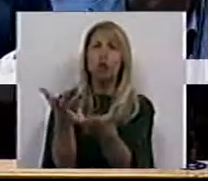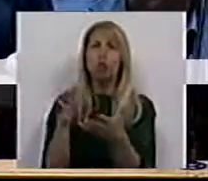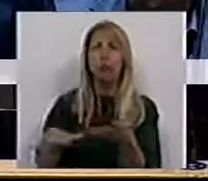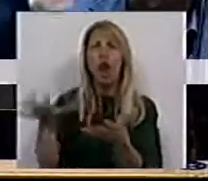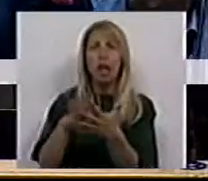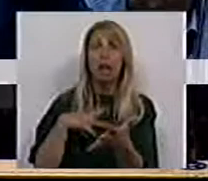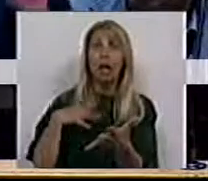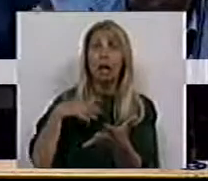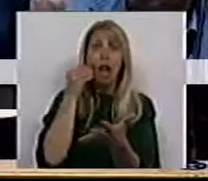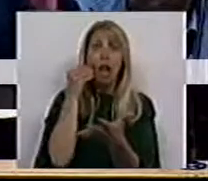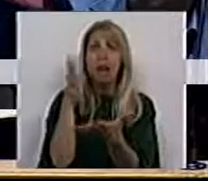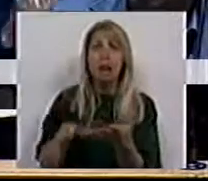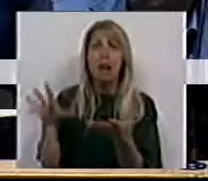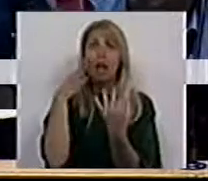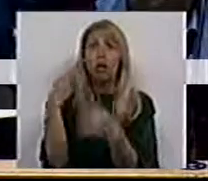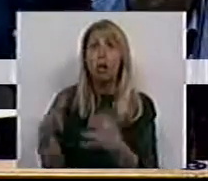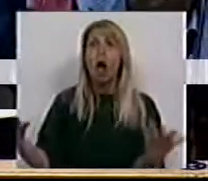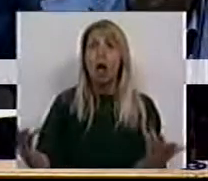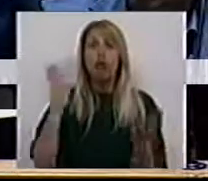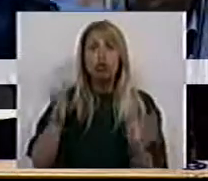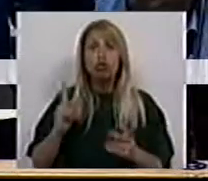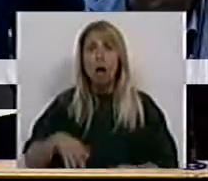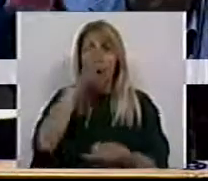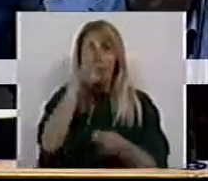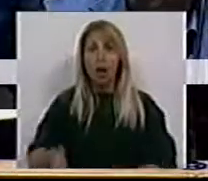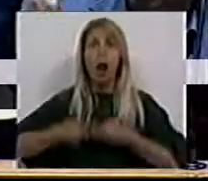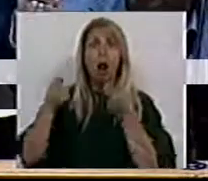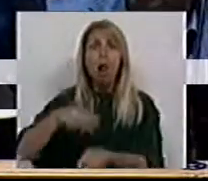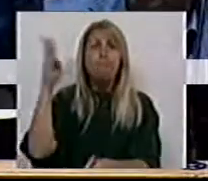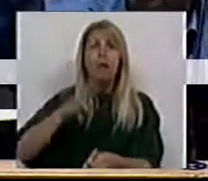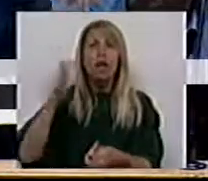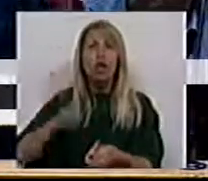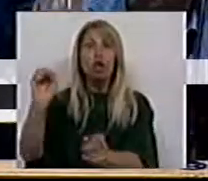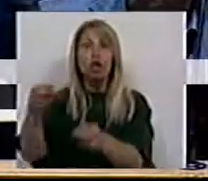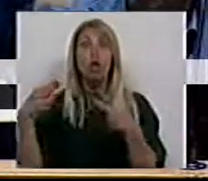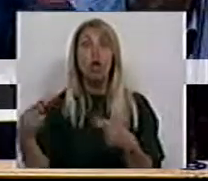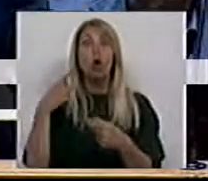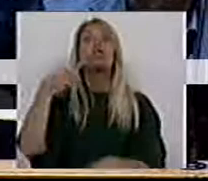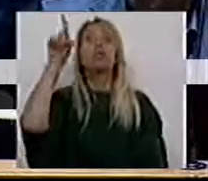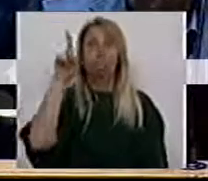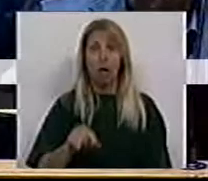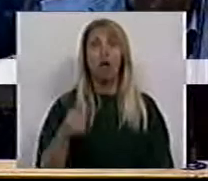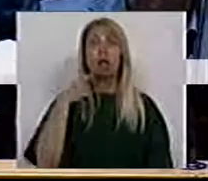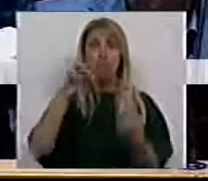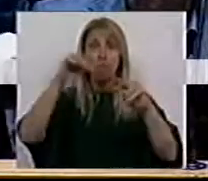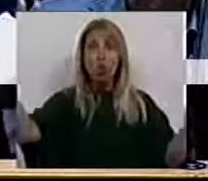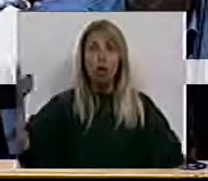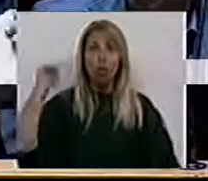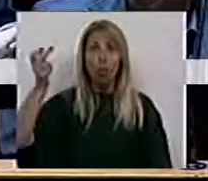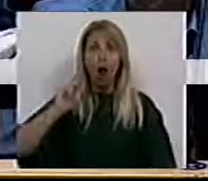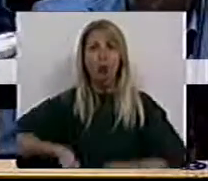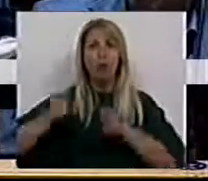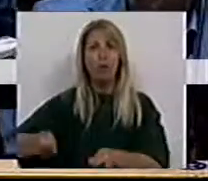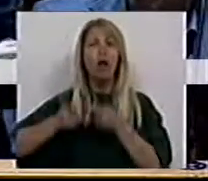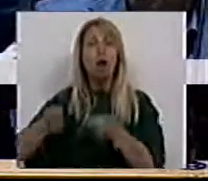foram investidos milhões de euros pelo Estado e pelos municípios ao longo de anos. Diz